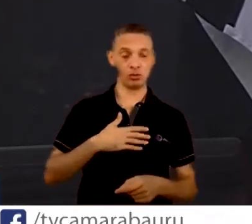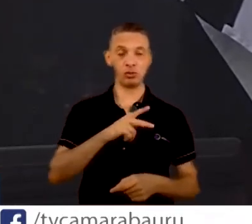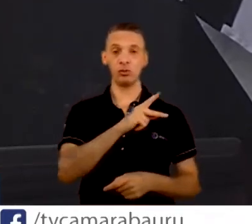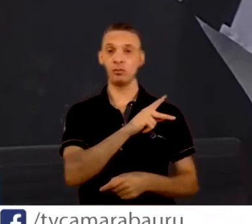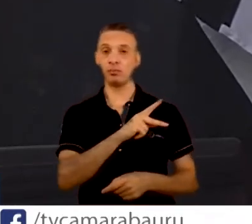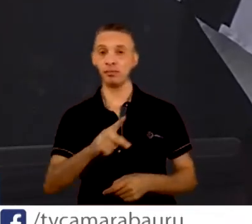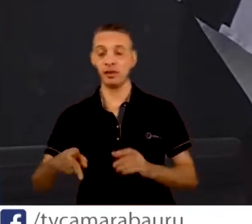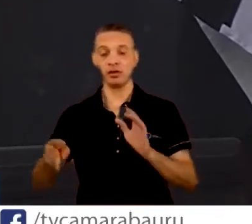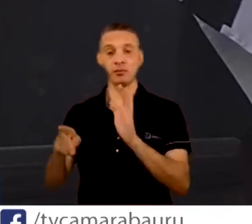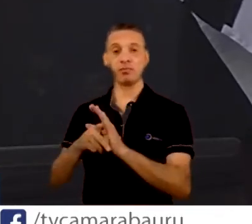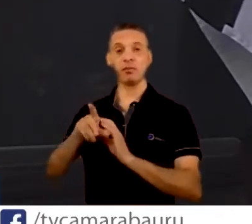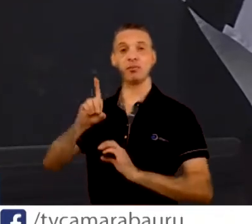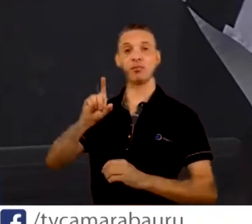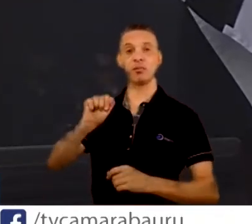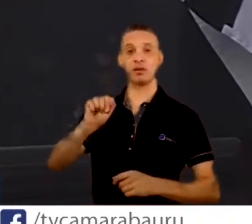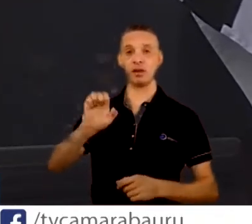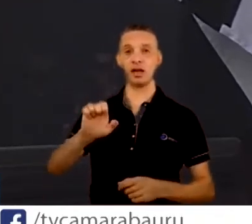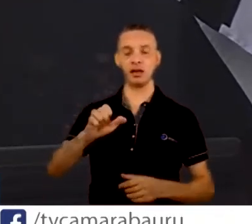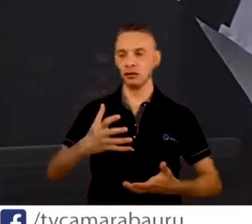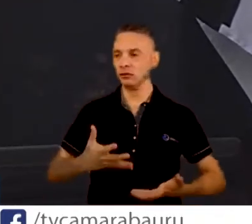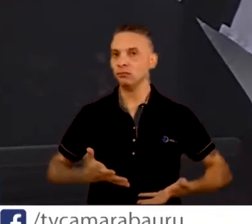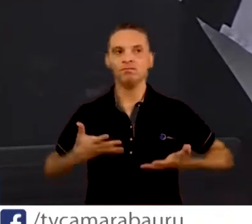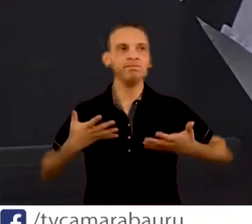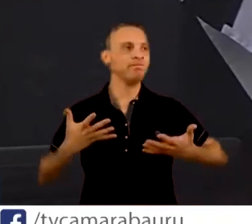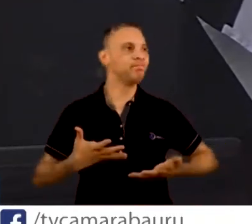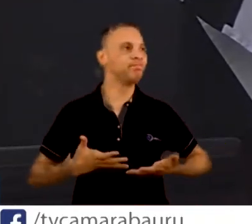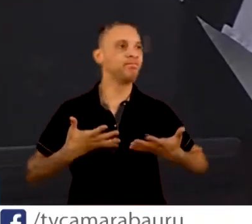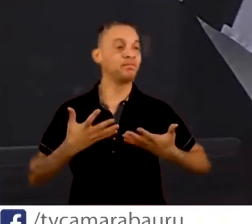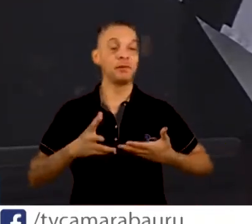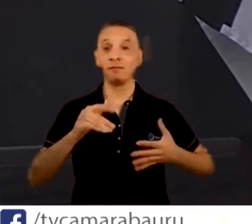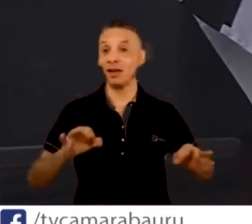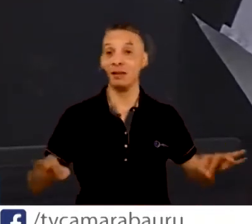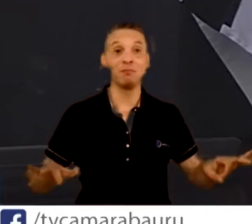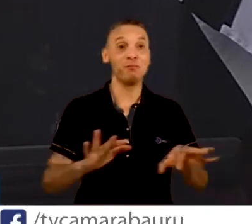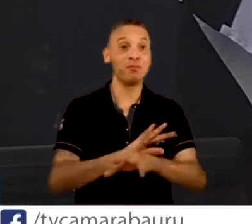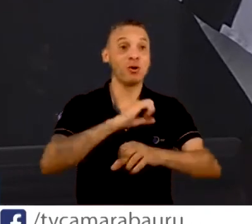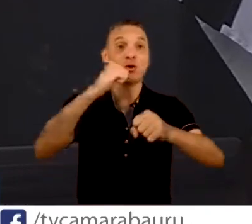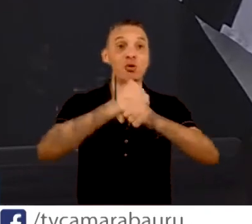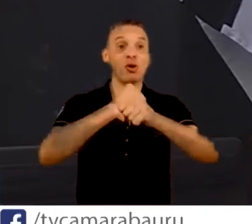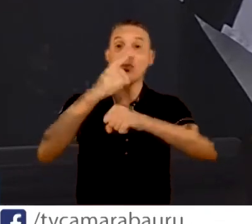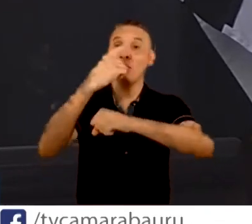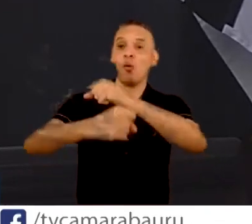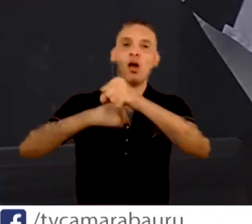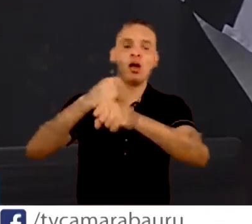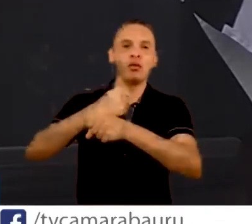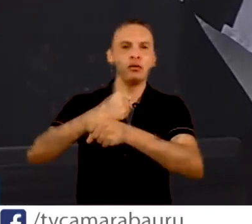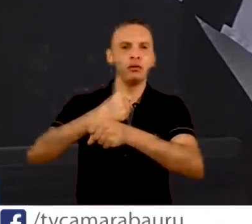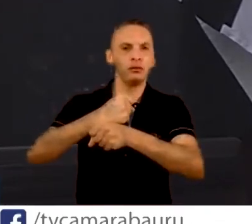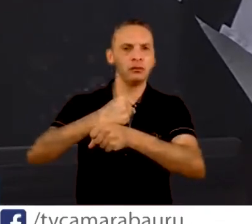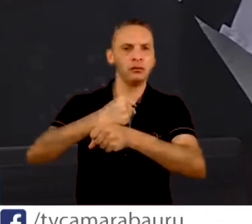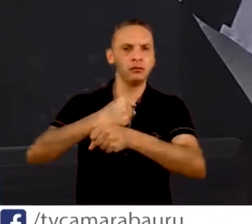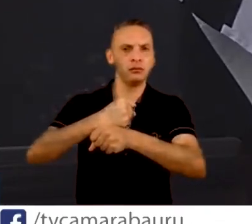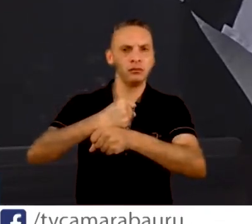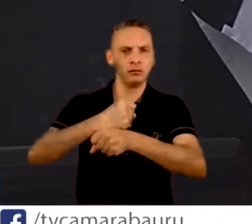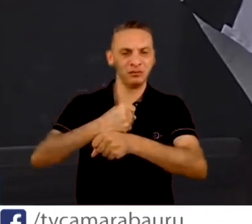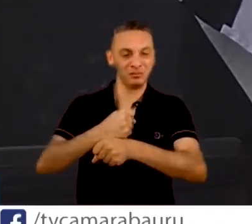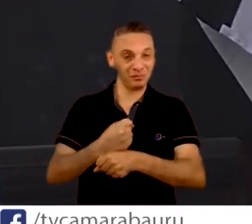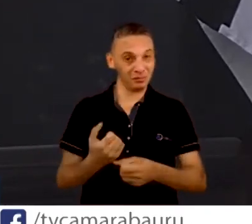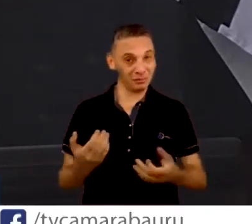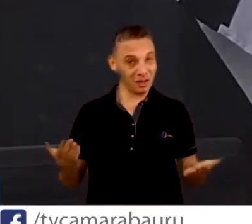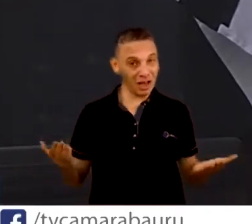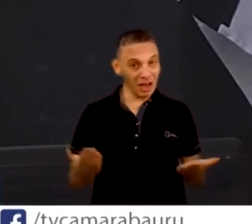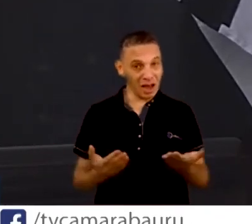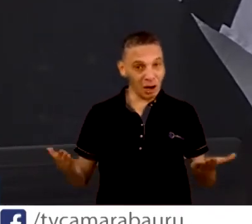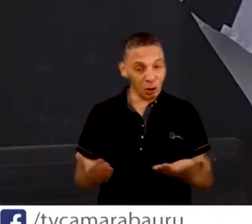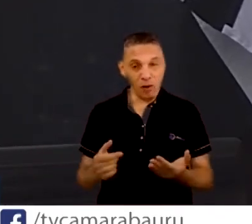empolgado que vai entregar a obra no ano seguinte. E nós temos uma fala agora